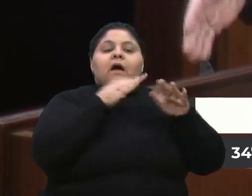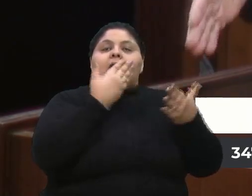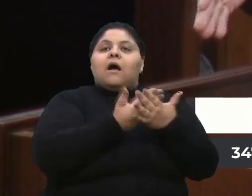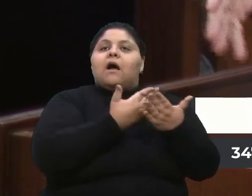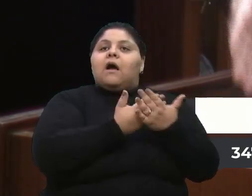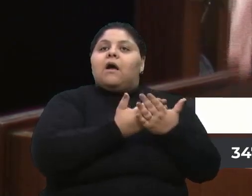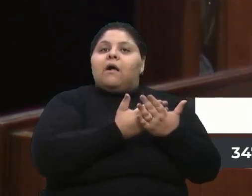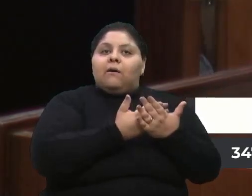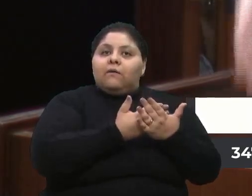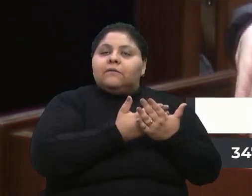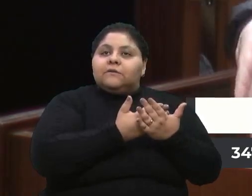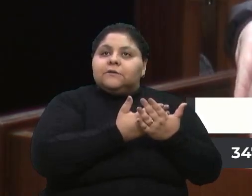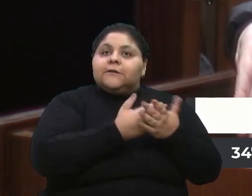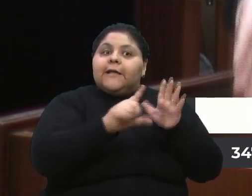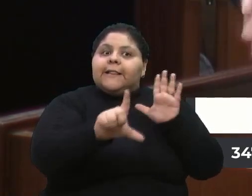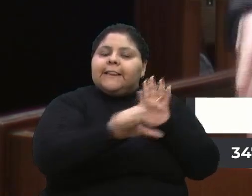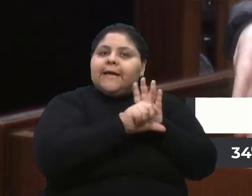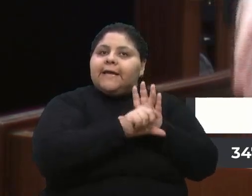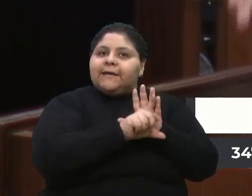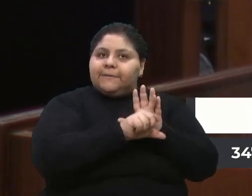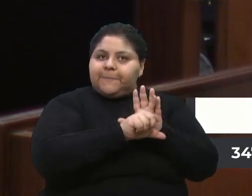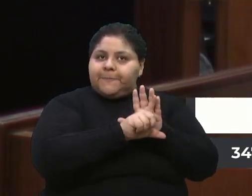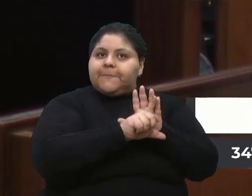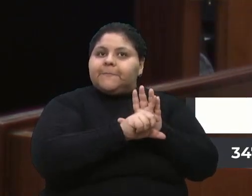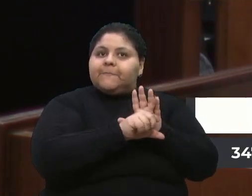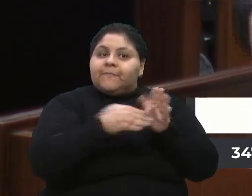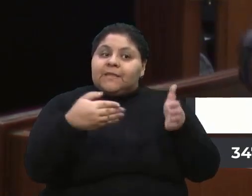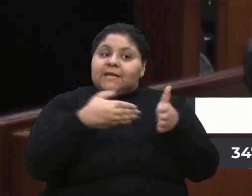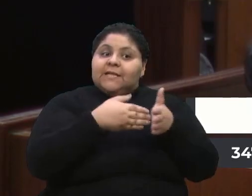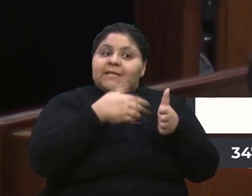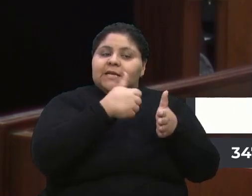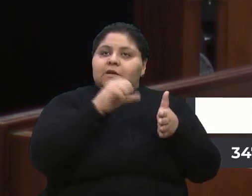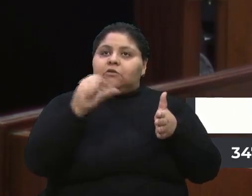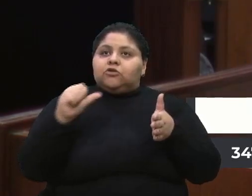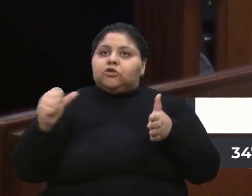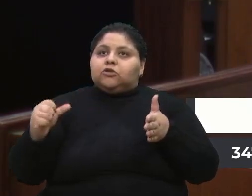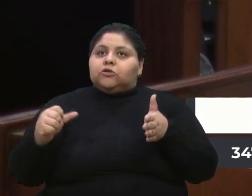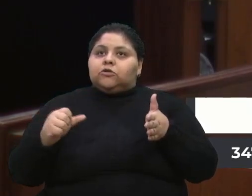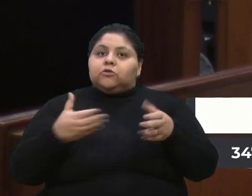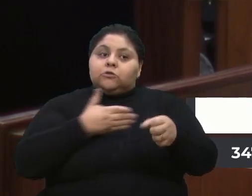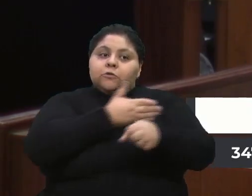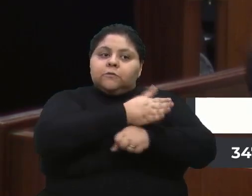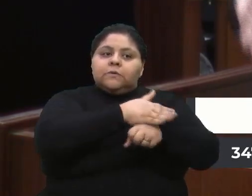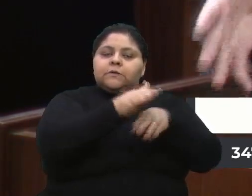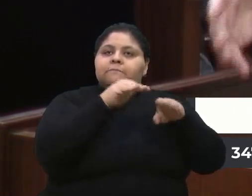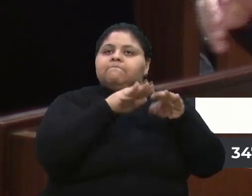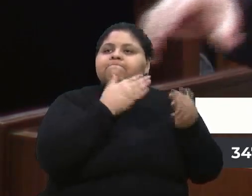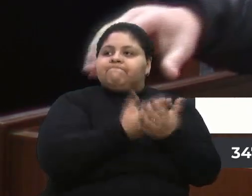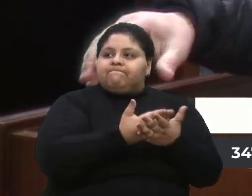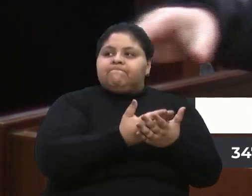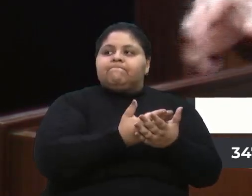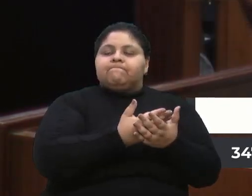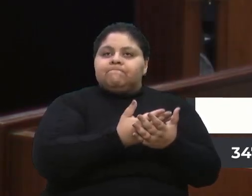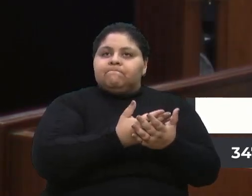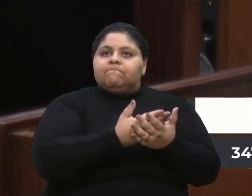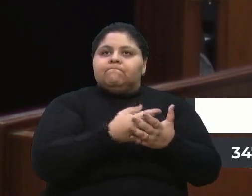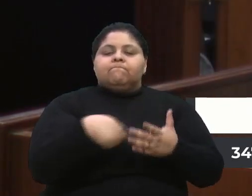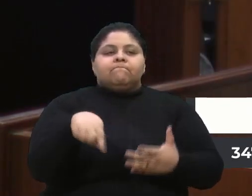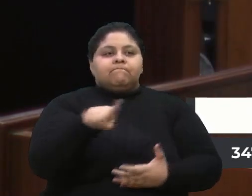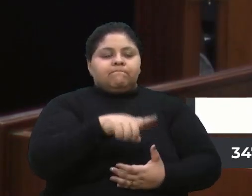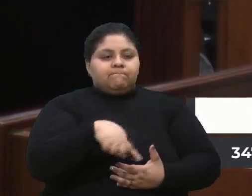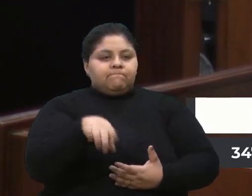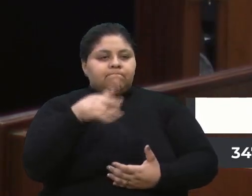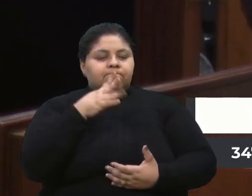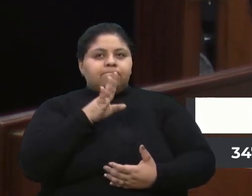isso é lei, é lei, até os 18 anos é lei frequentar a escola. E aí a gente vê, sabe,